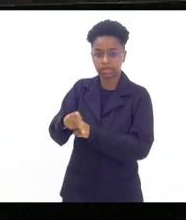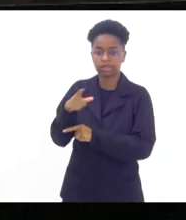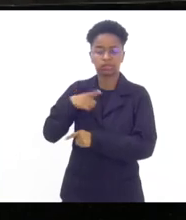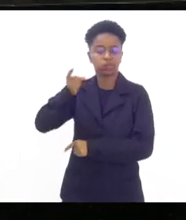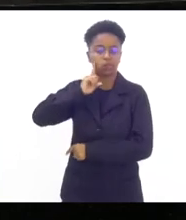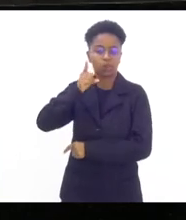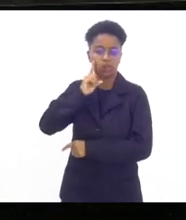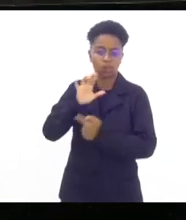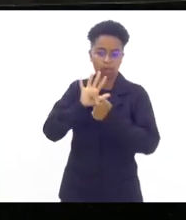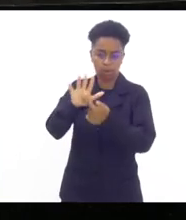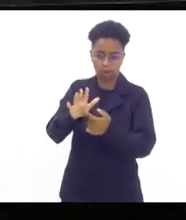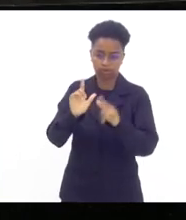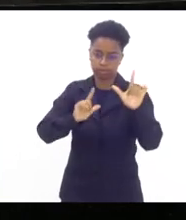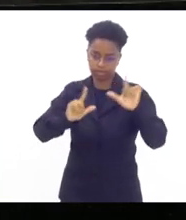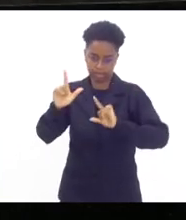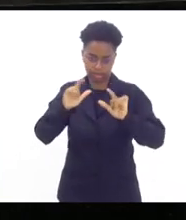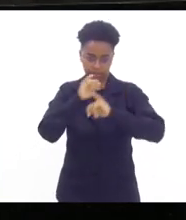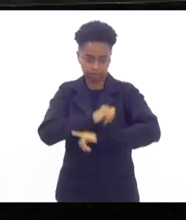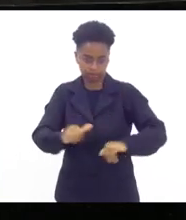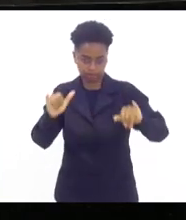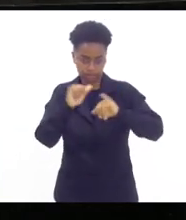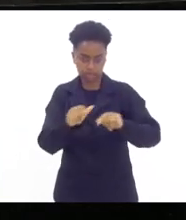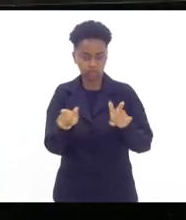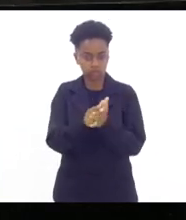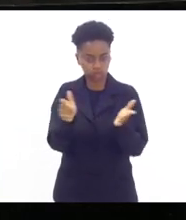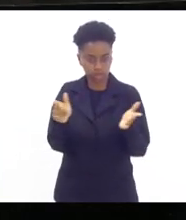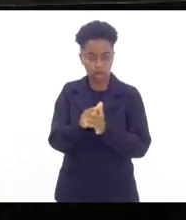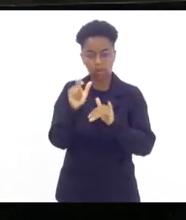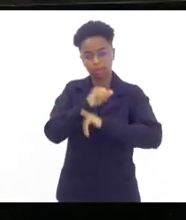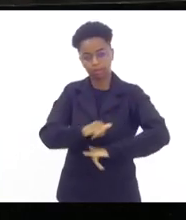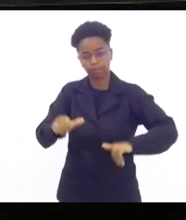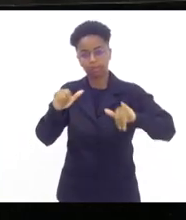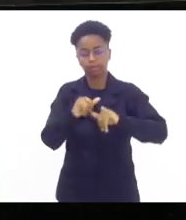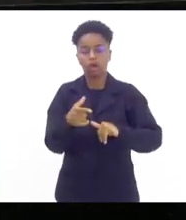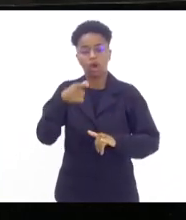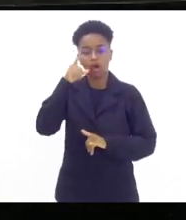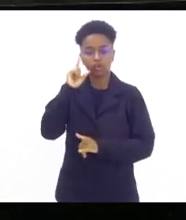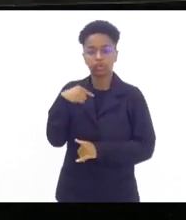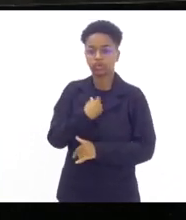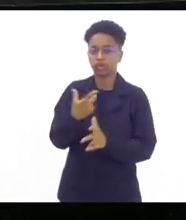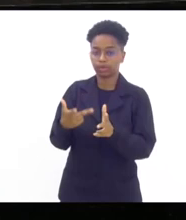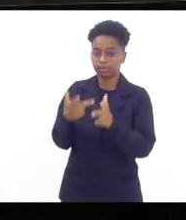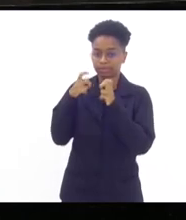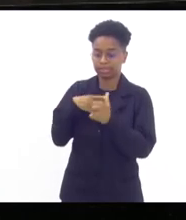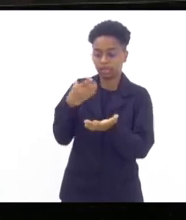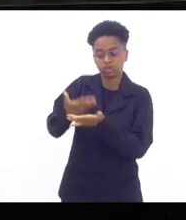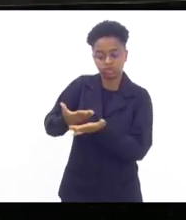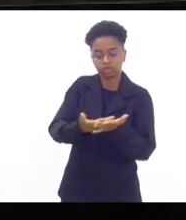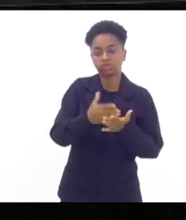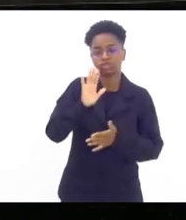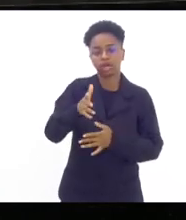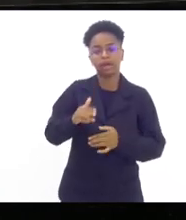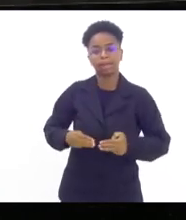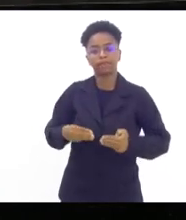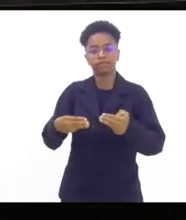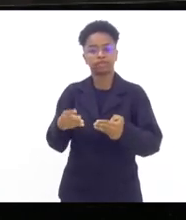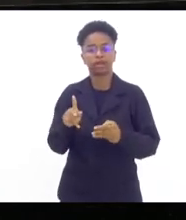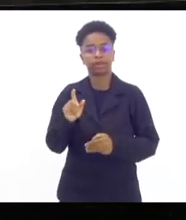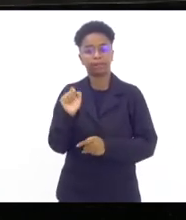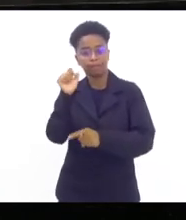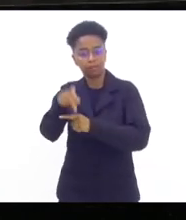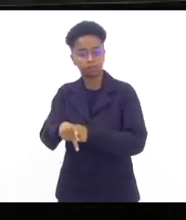jornais nós verificamos ontem a possibilidade já um estudo do Ministério da Previdência para que a